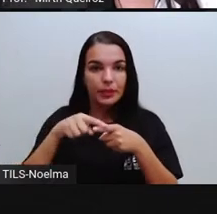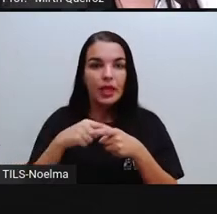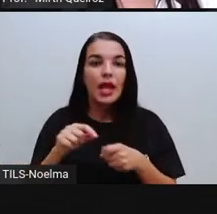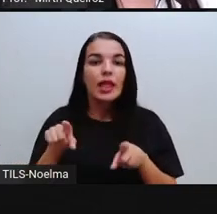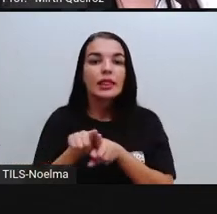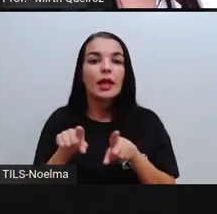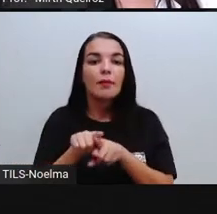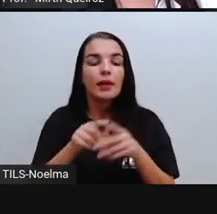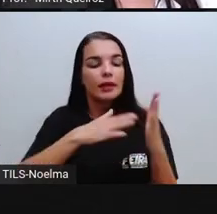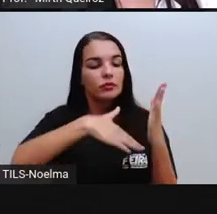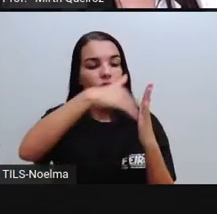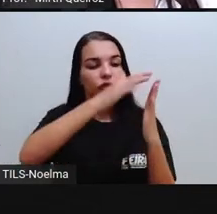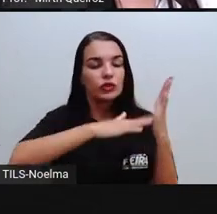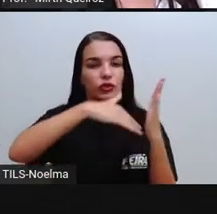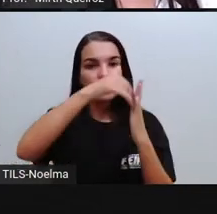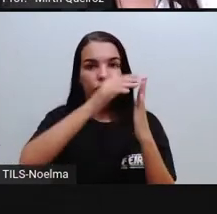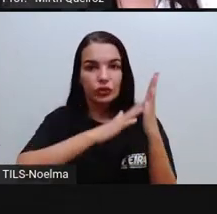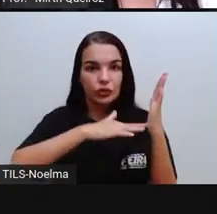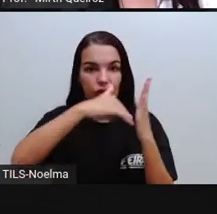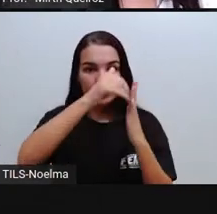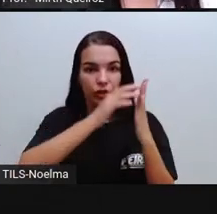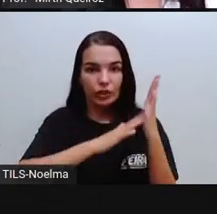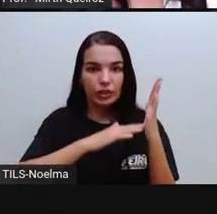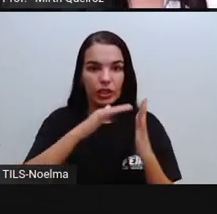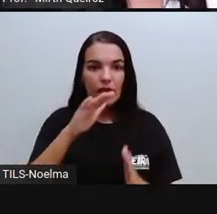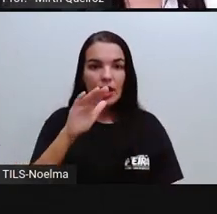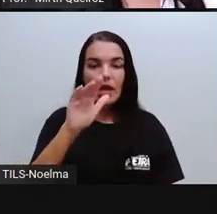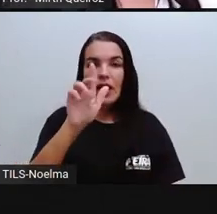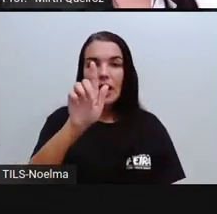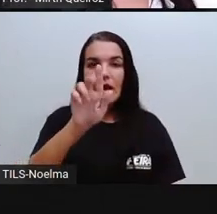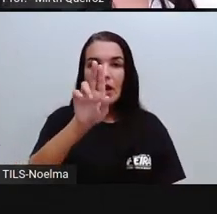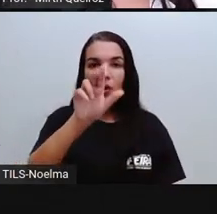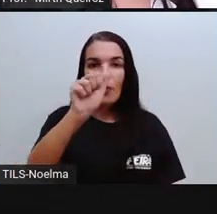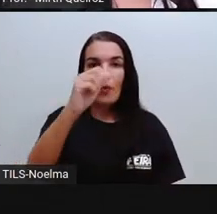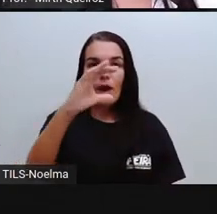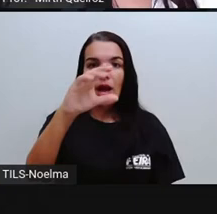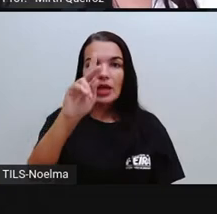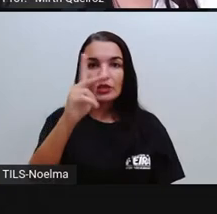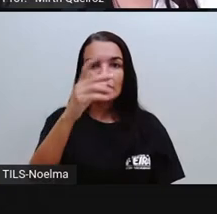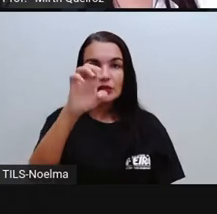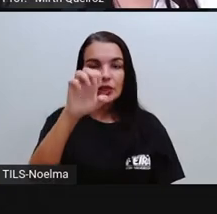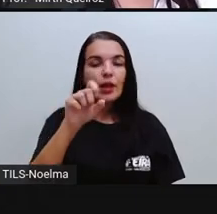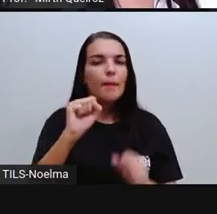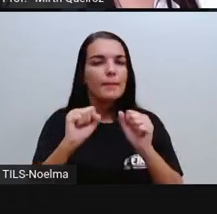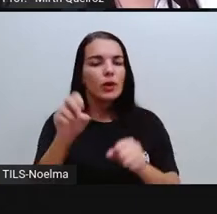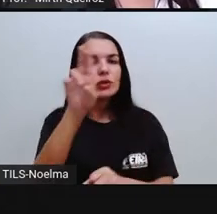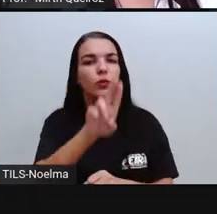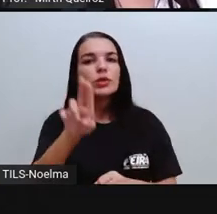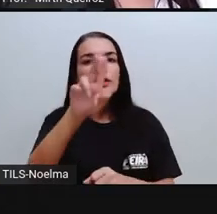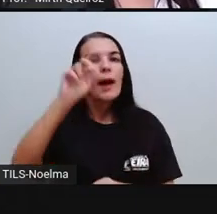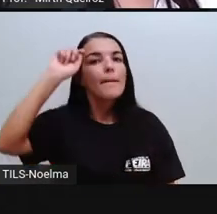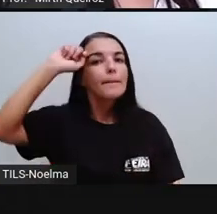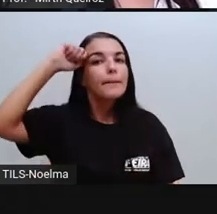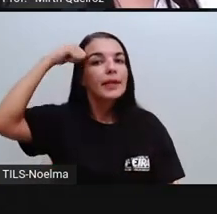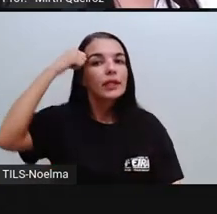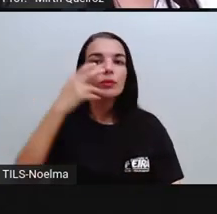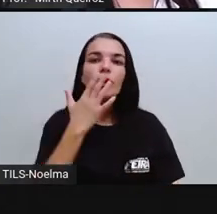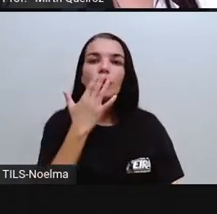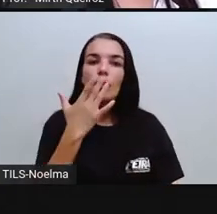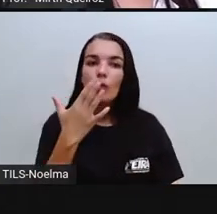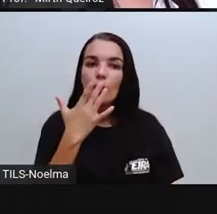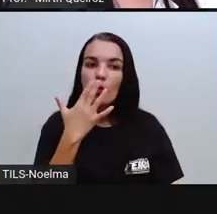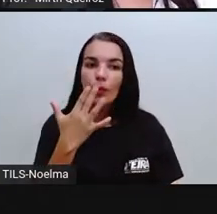ou acrílica. Essa tinta vocês podem pegar da cor preta, né? Que é a mais utilizada aí para fazer